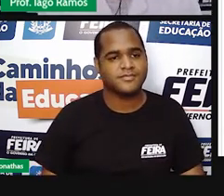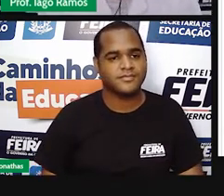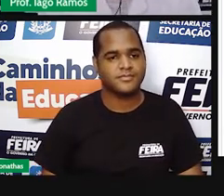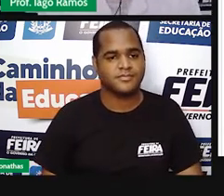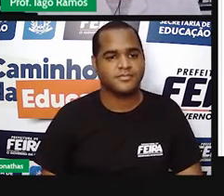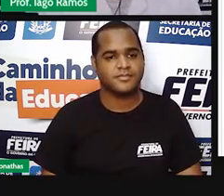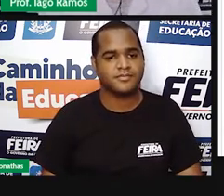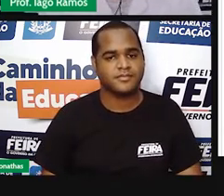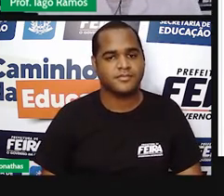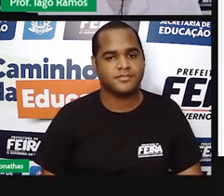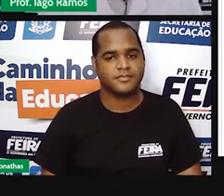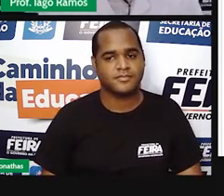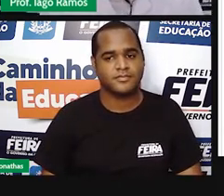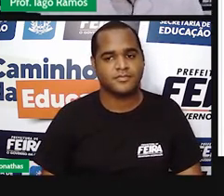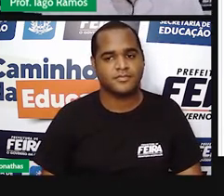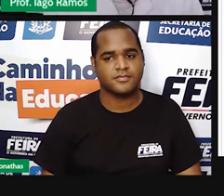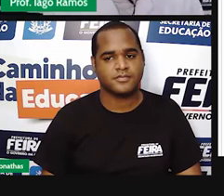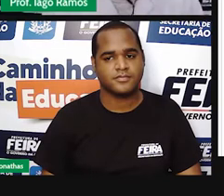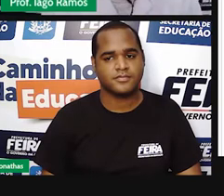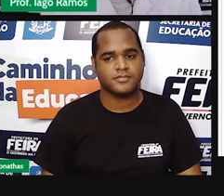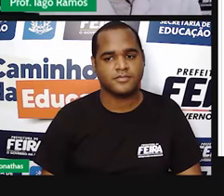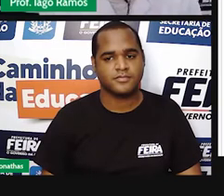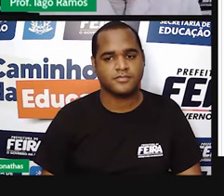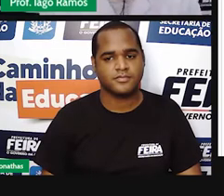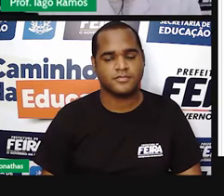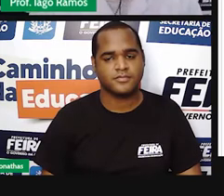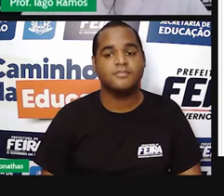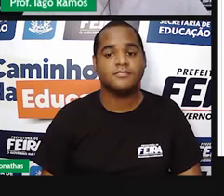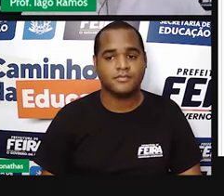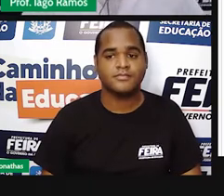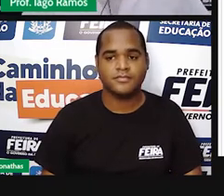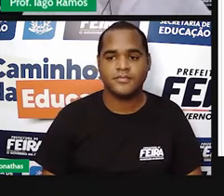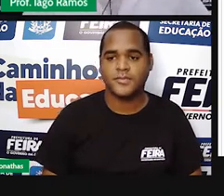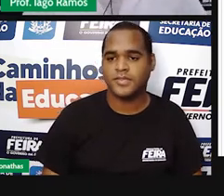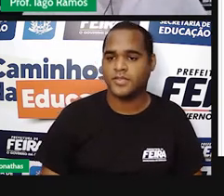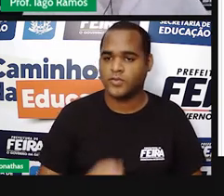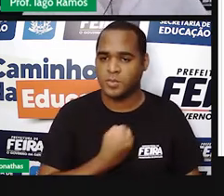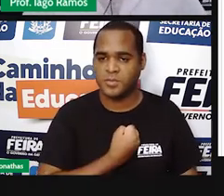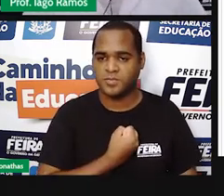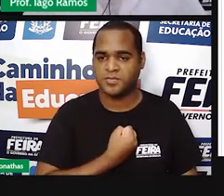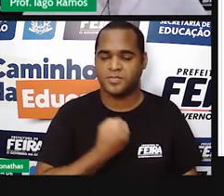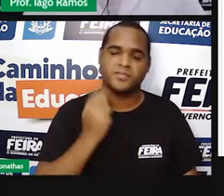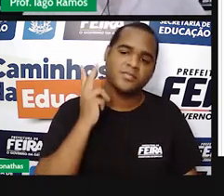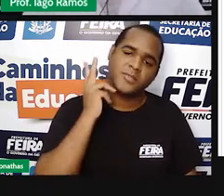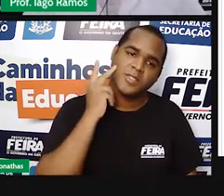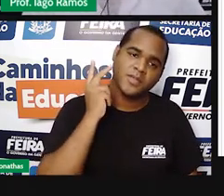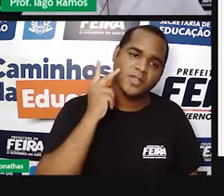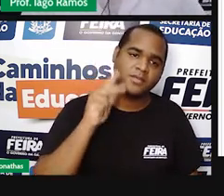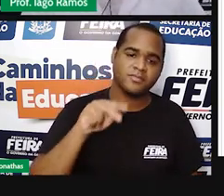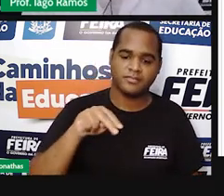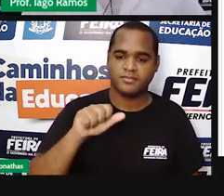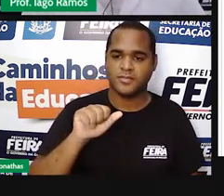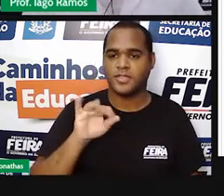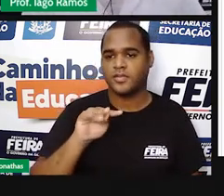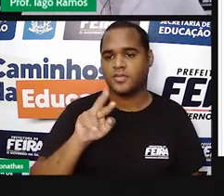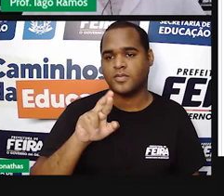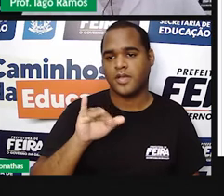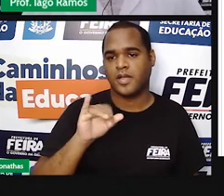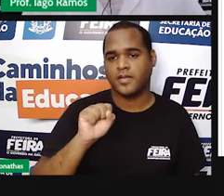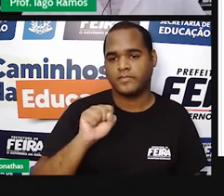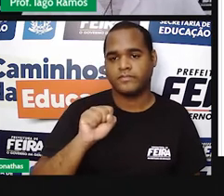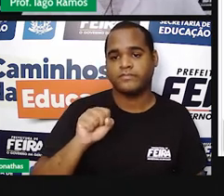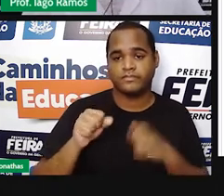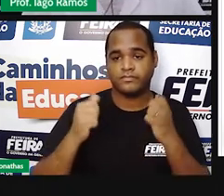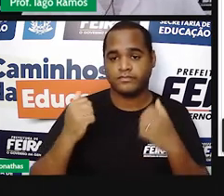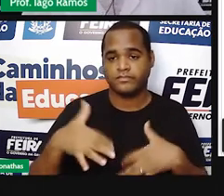naturais e massa, que massa, que massa, que massa,